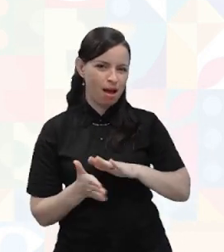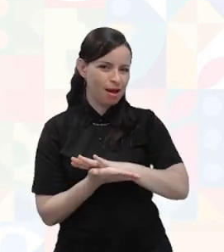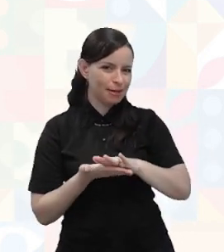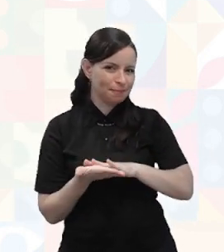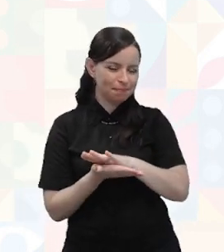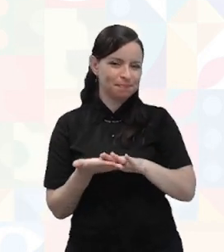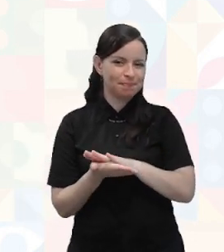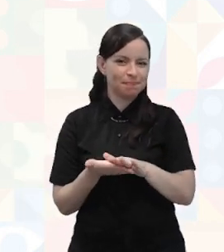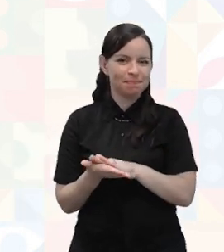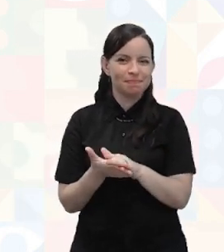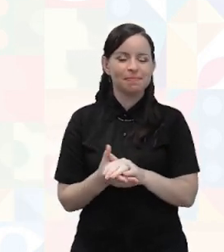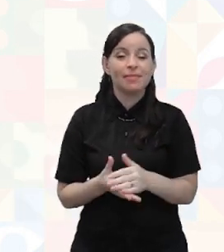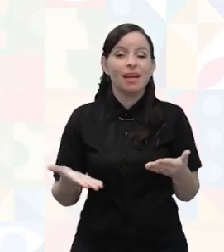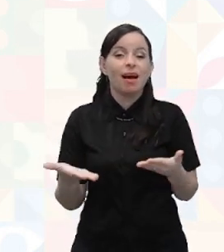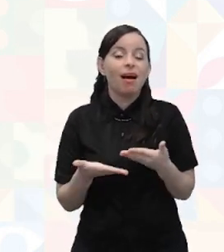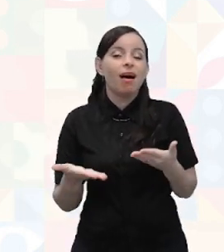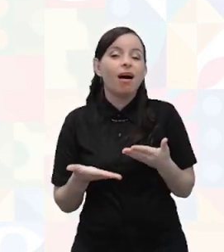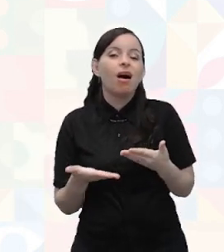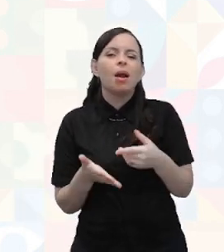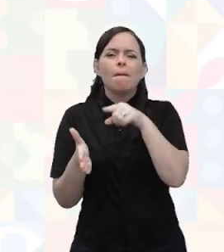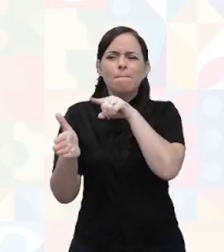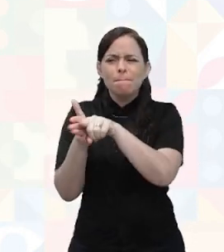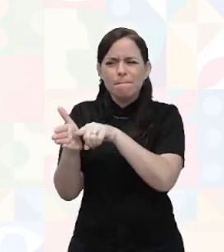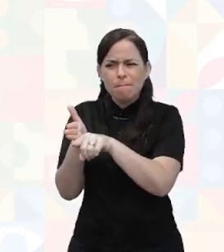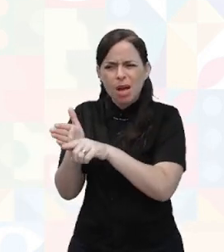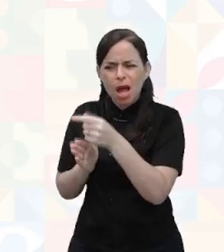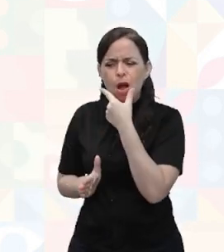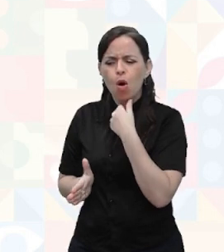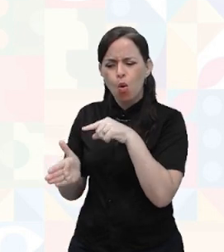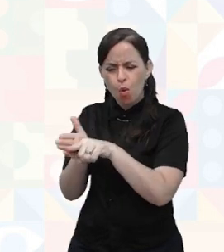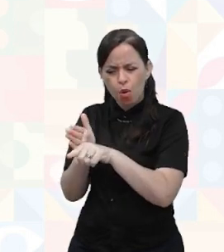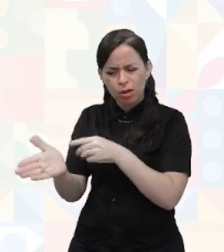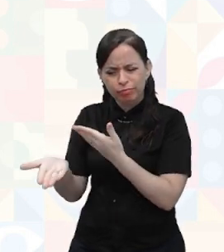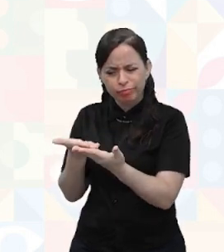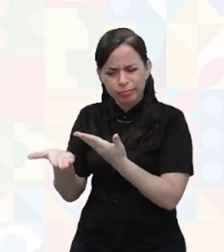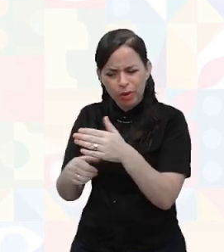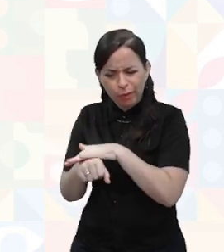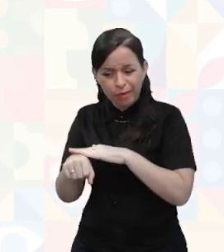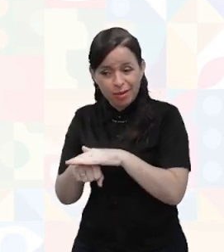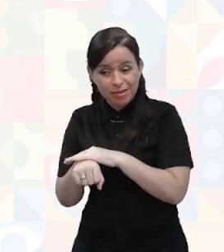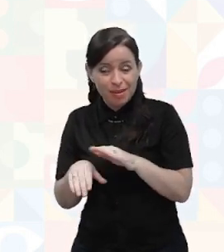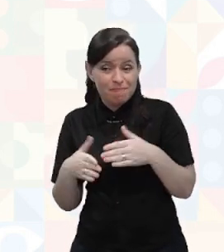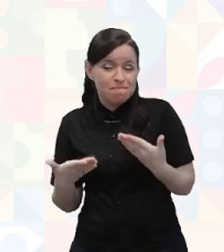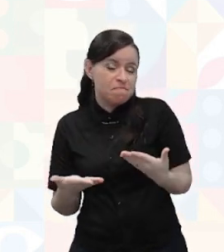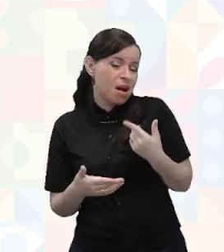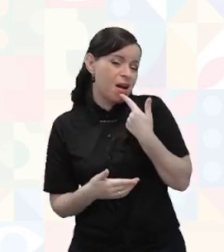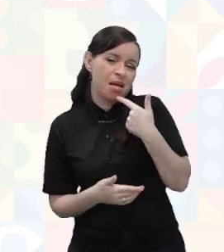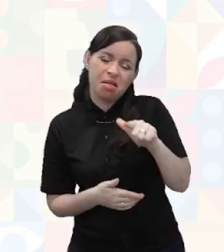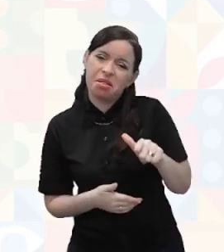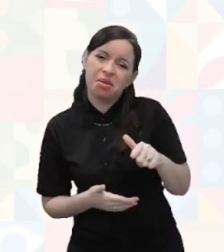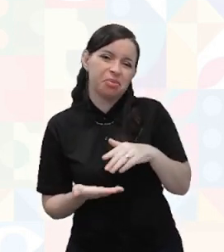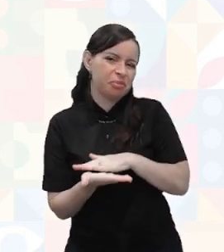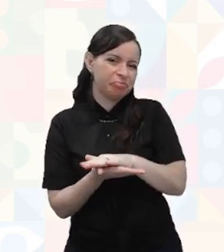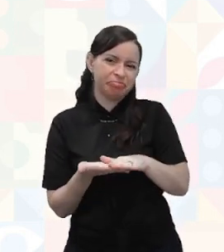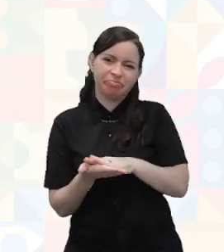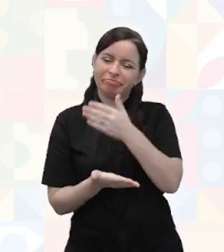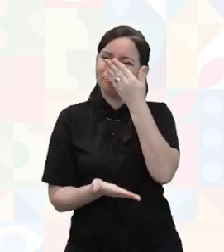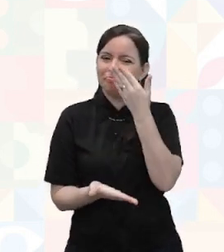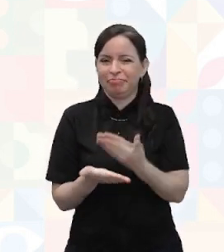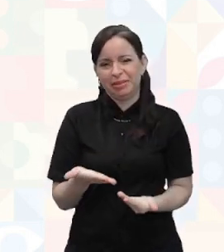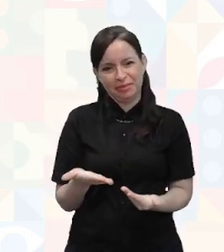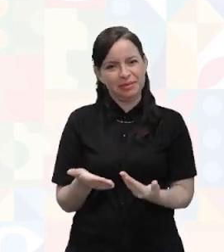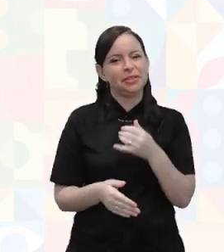ilha, conversaram com os nativos ali, os mais antigos, mas nem eles conseguiram resgatar os sinais